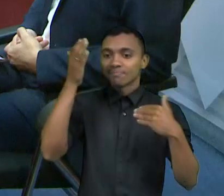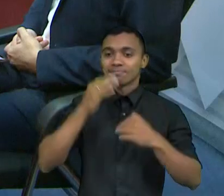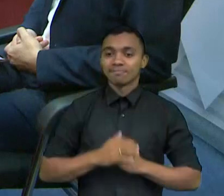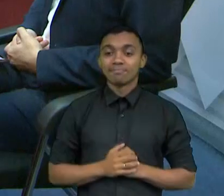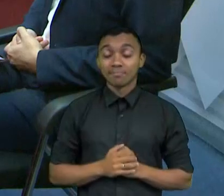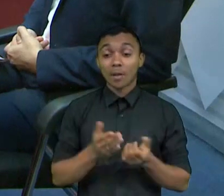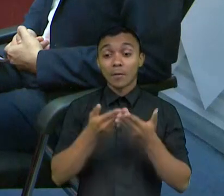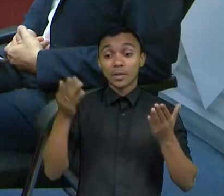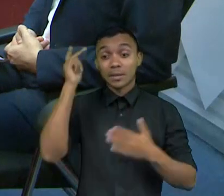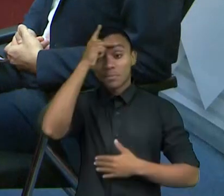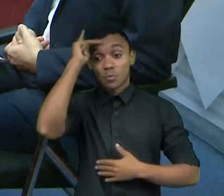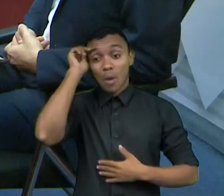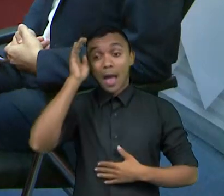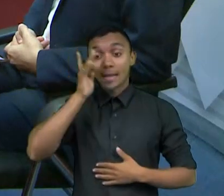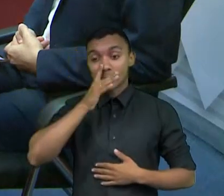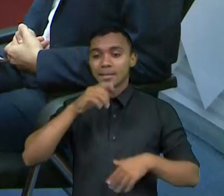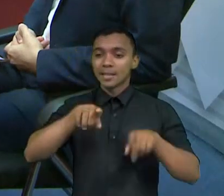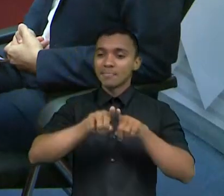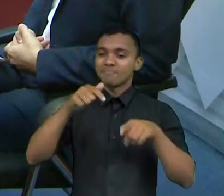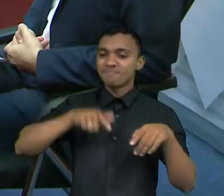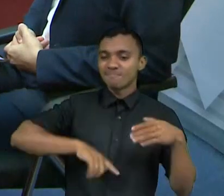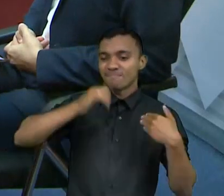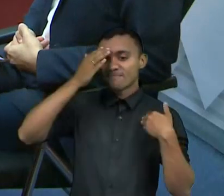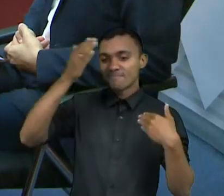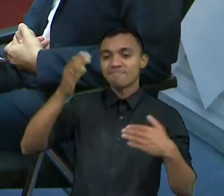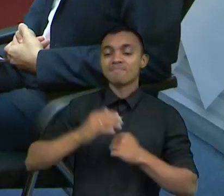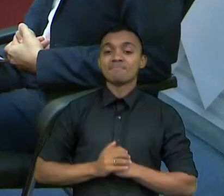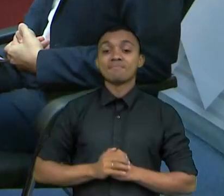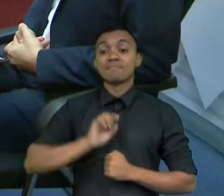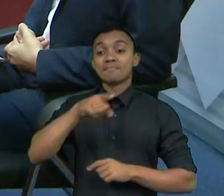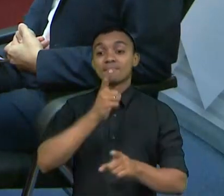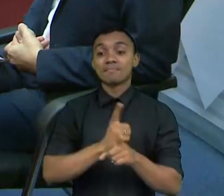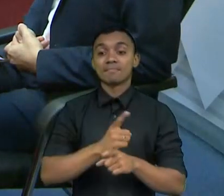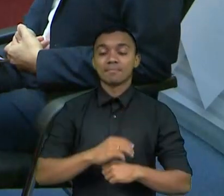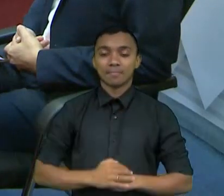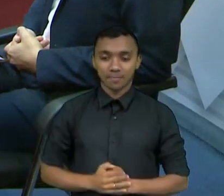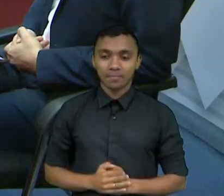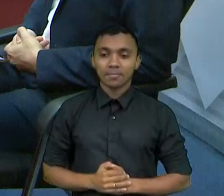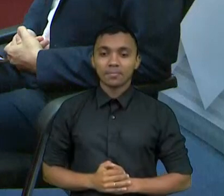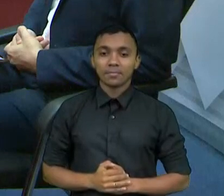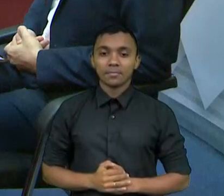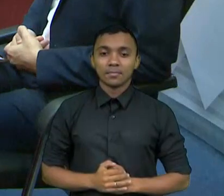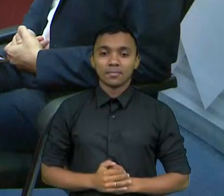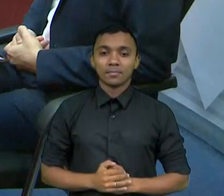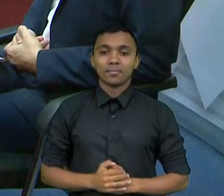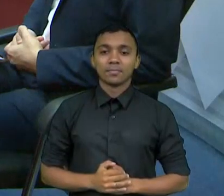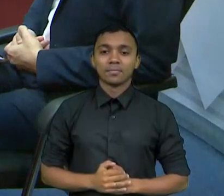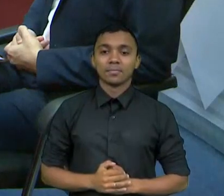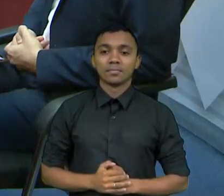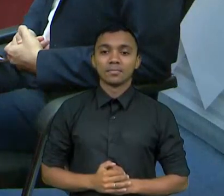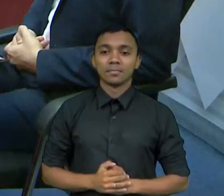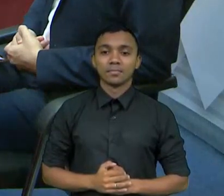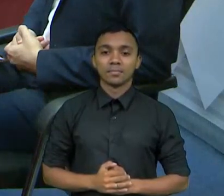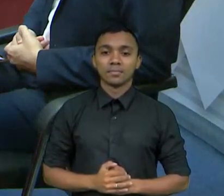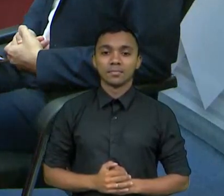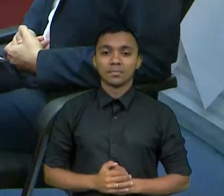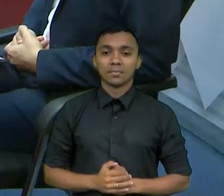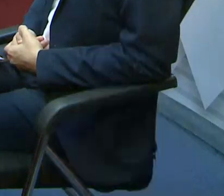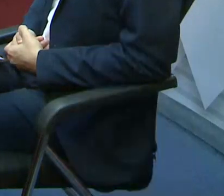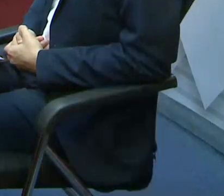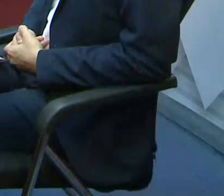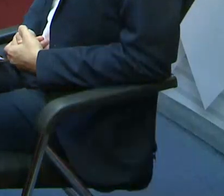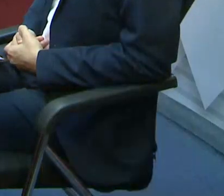acompanhou nessa edição. Obrigada Lu também. Até o nosso próximo encontro. E aí E aí